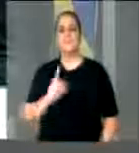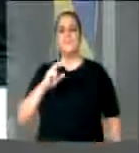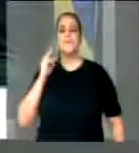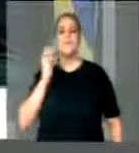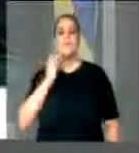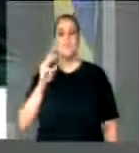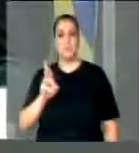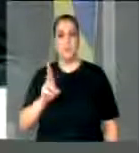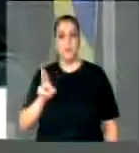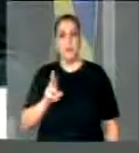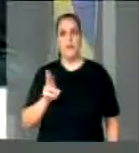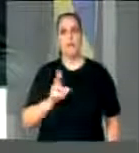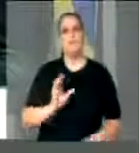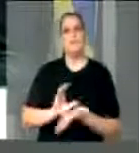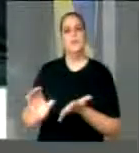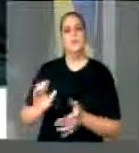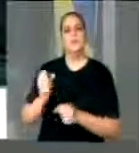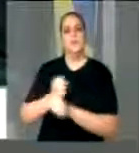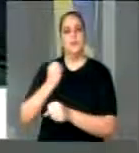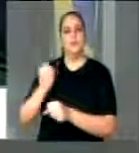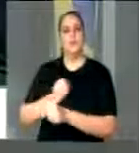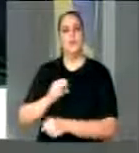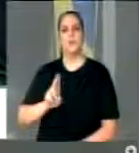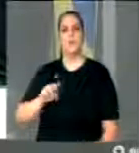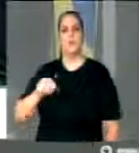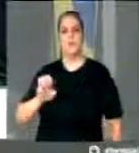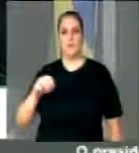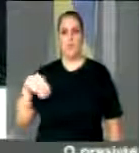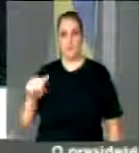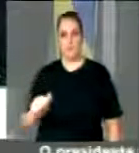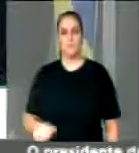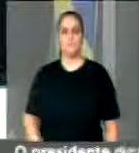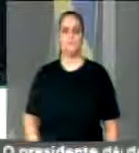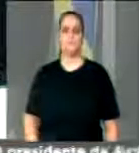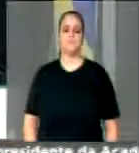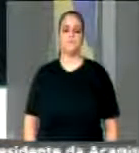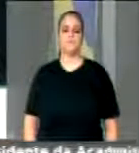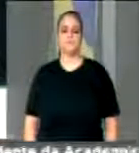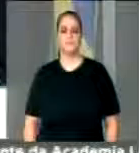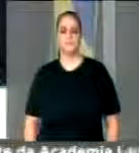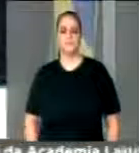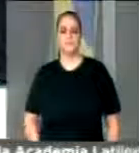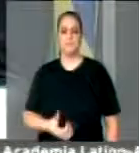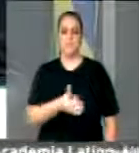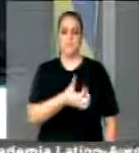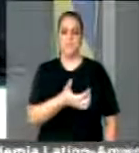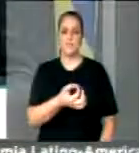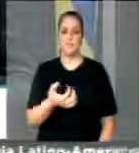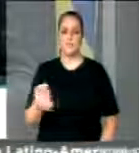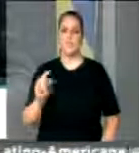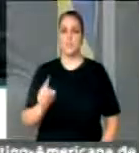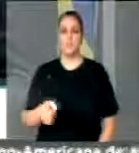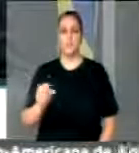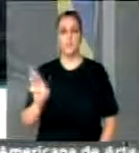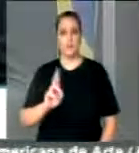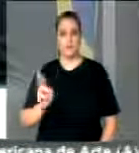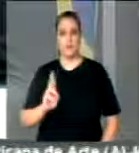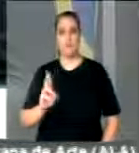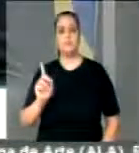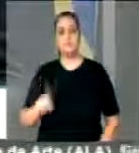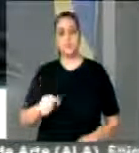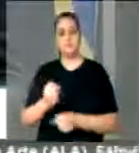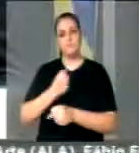e todas as lideranças do nosso município, políticas, lideranças comunitárias, estiveram lá para nos